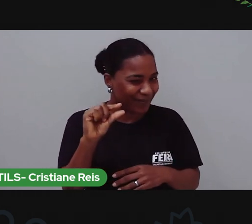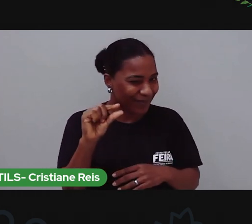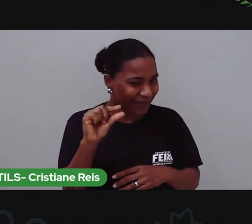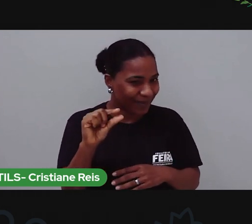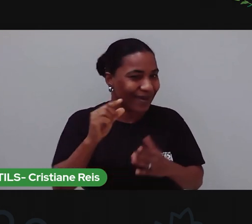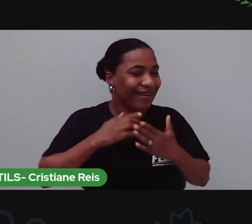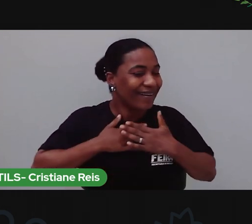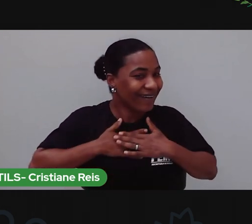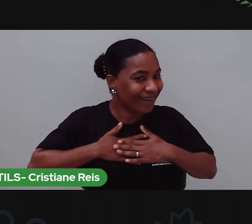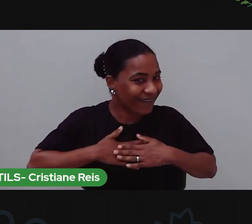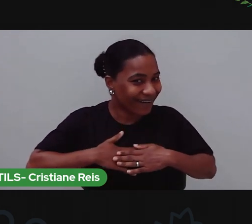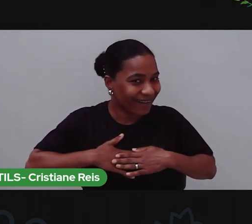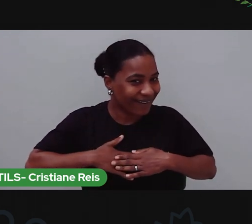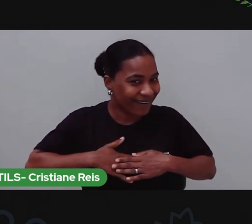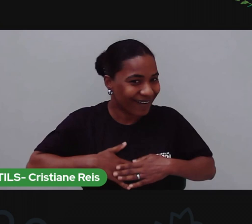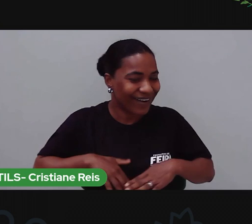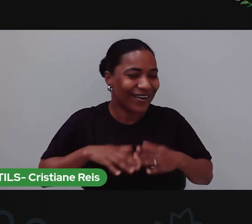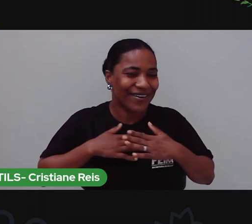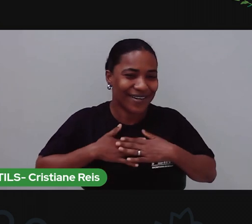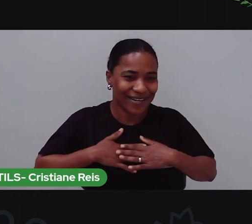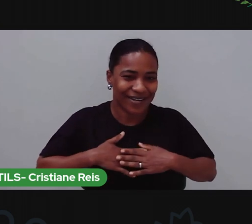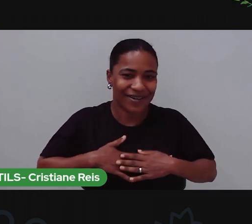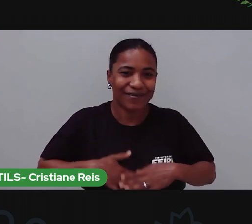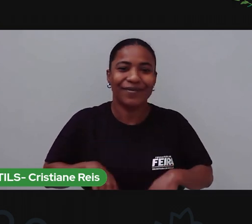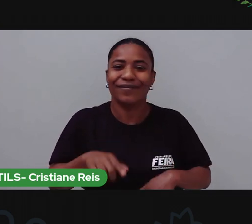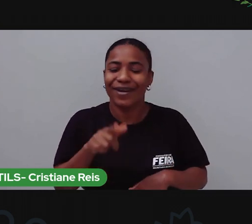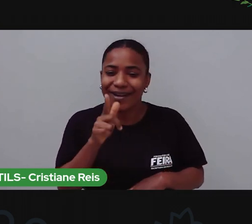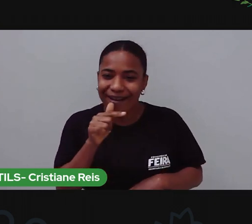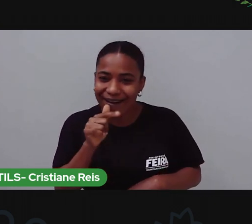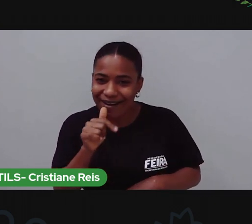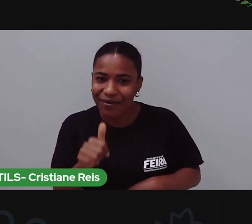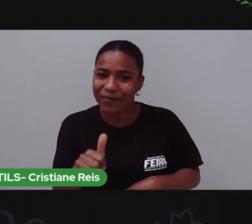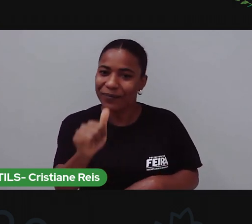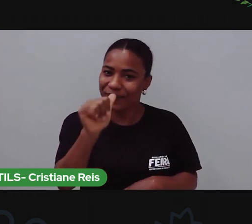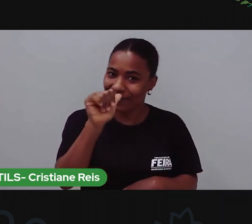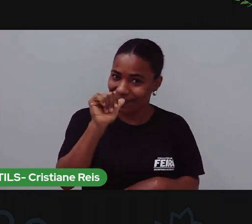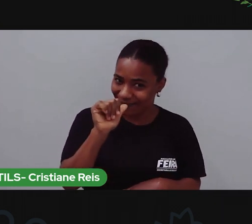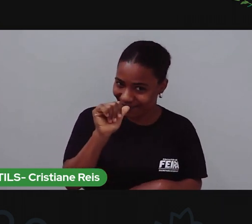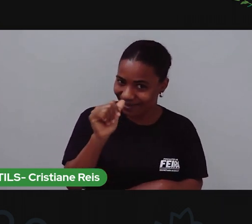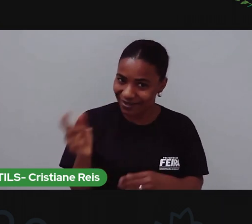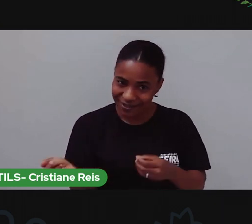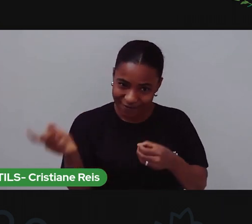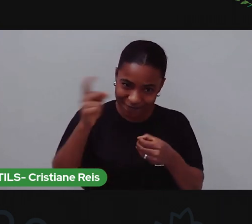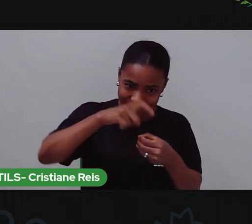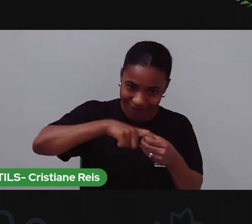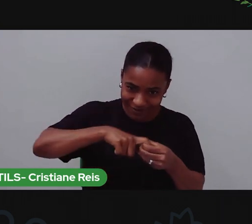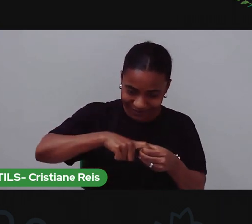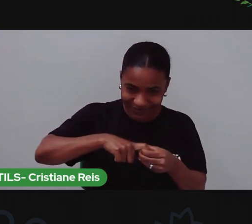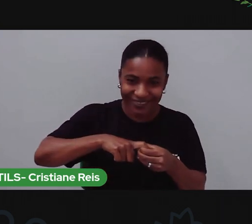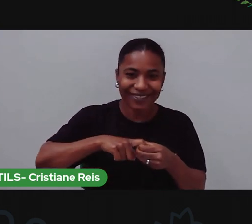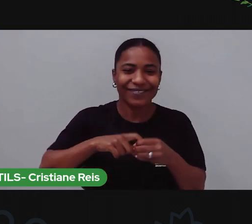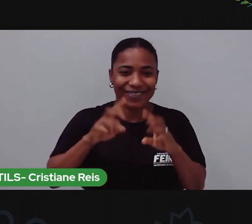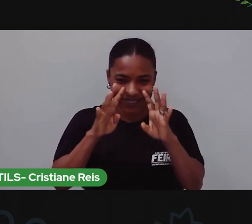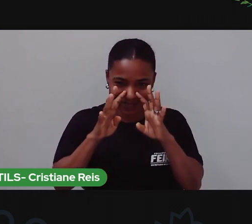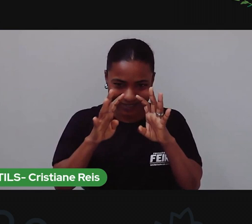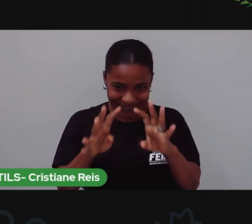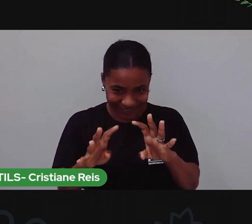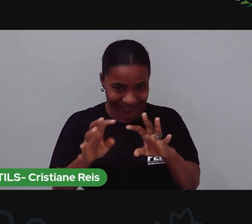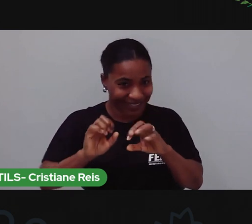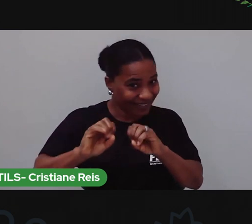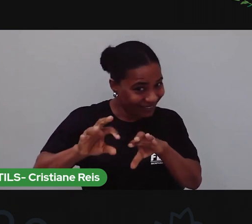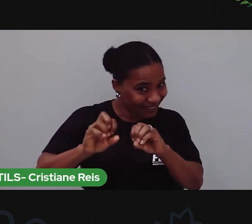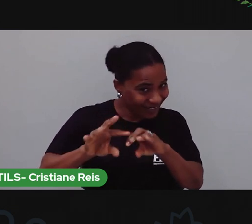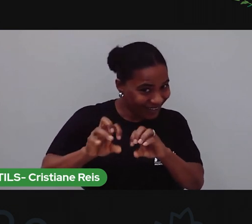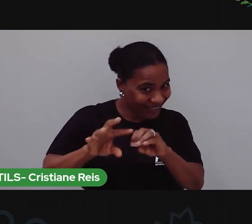calma, eu vou deixar você descansar um pouquinho. Vá beber uma água e volta pra assistir a outra aula. Que a gente já